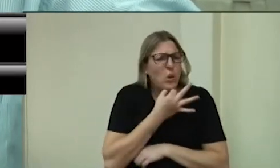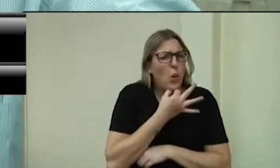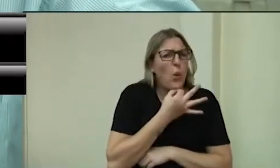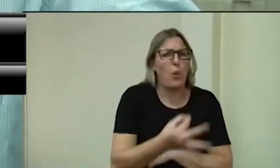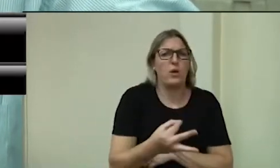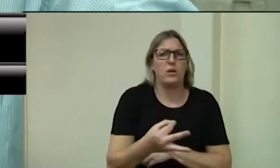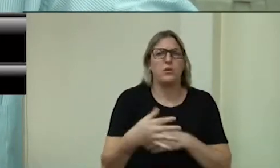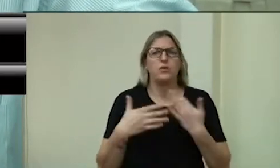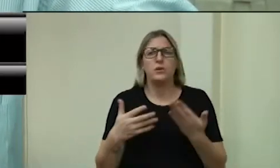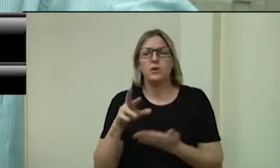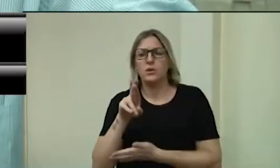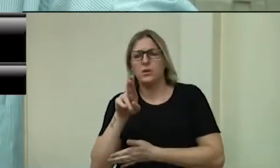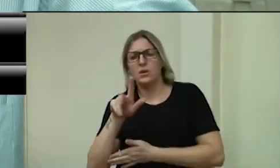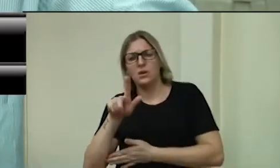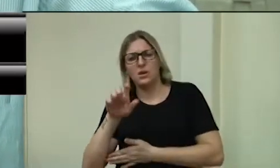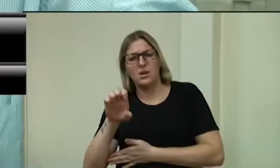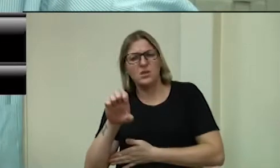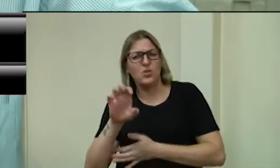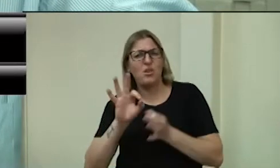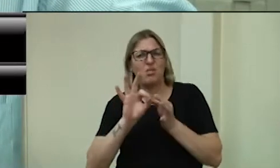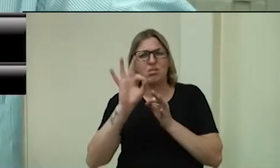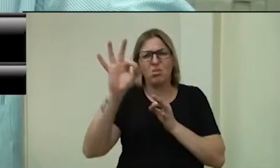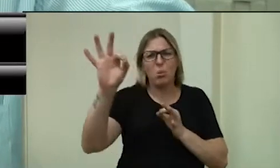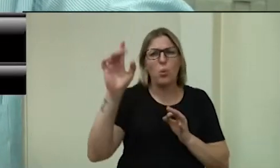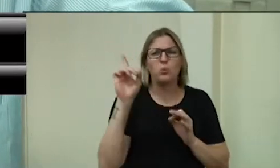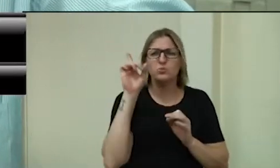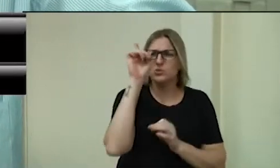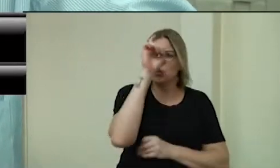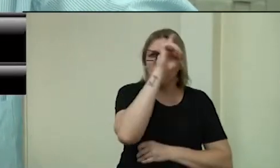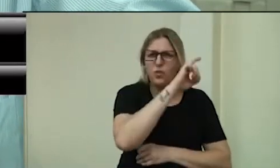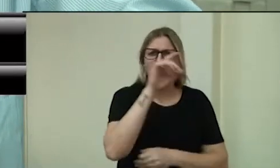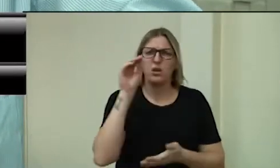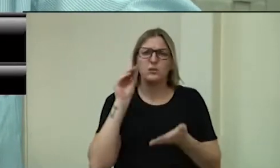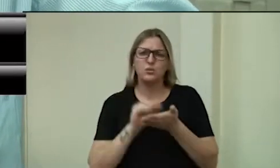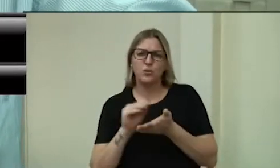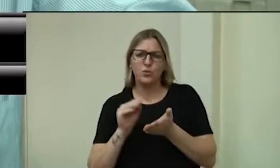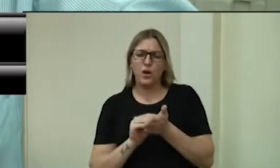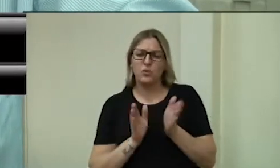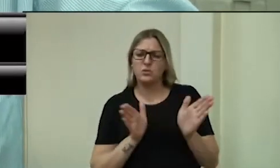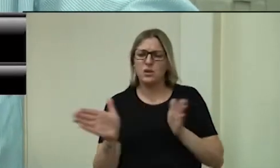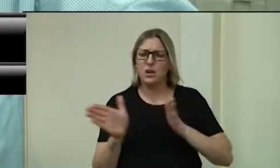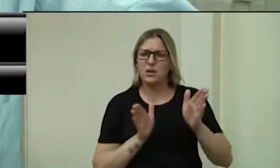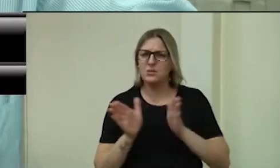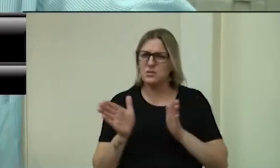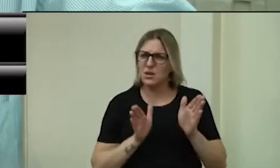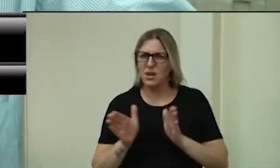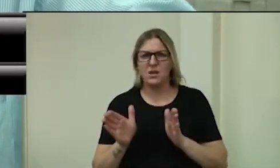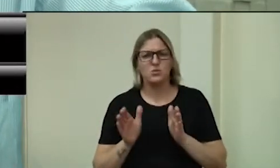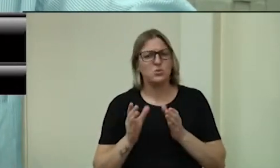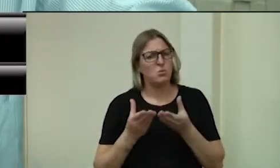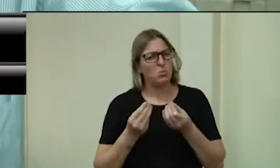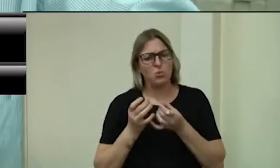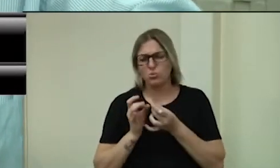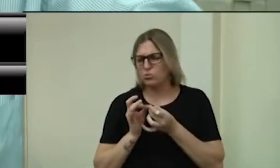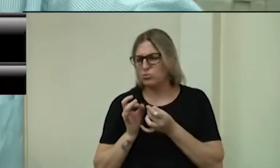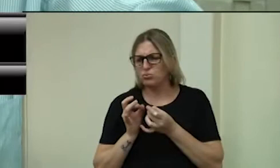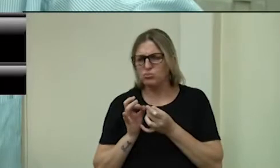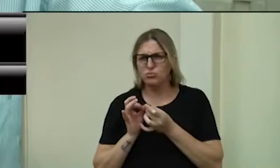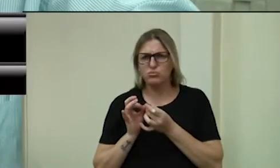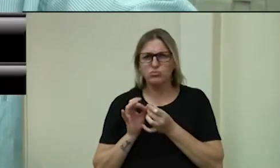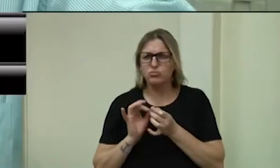dificultou muito as pessoas, não tem acesso, não tem nada lá no que está no Parque Livre. está abandonado, é uma coisa terrível na rua